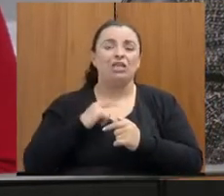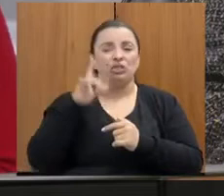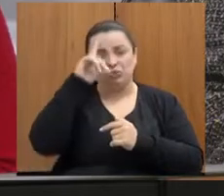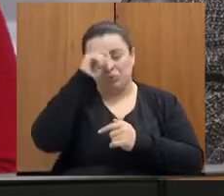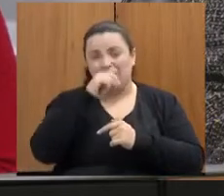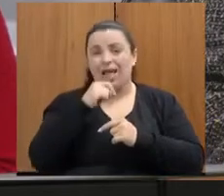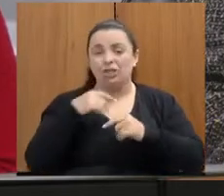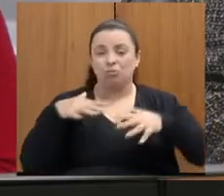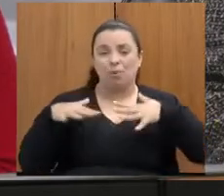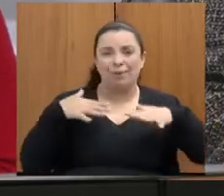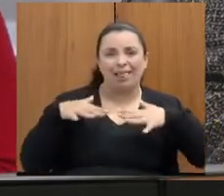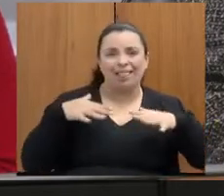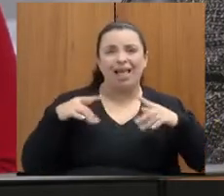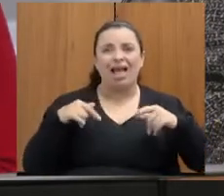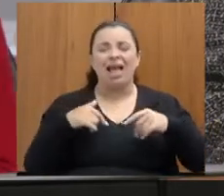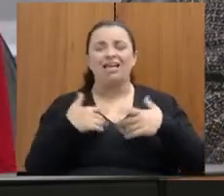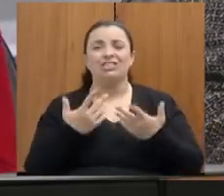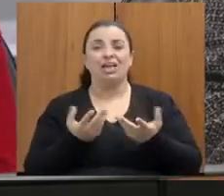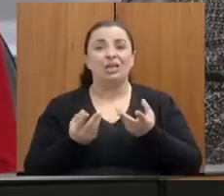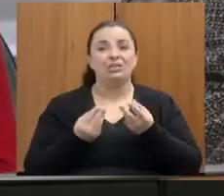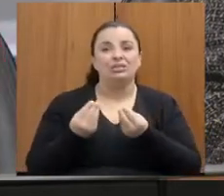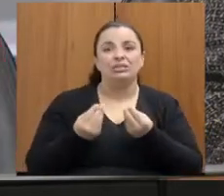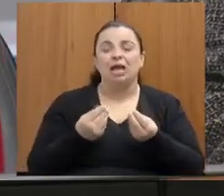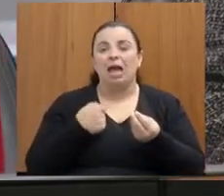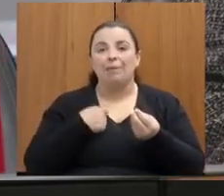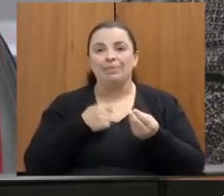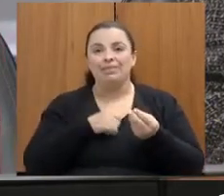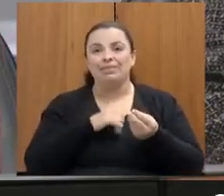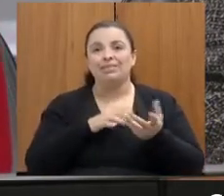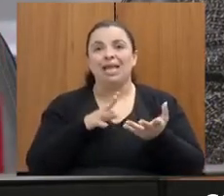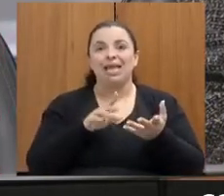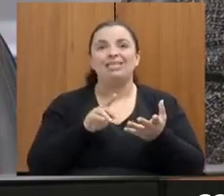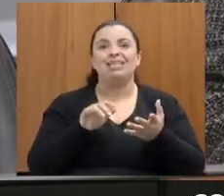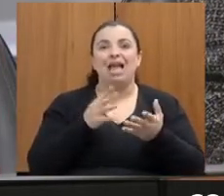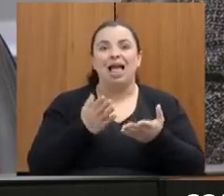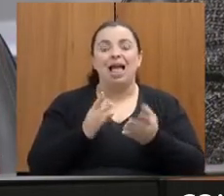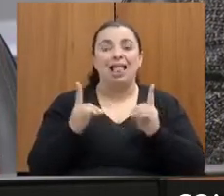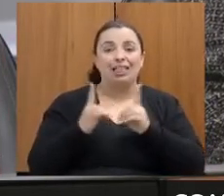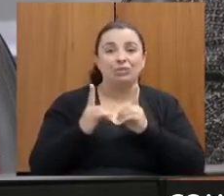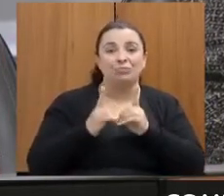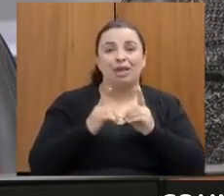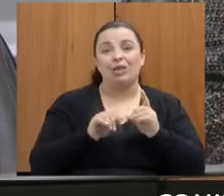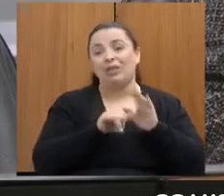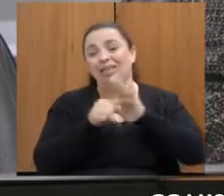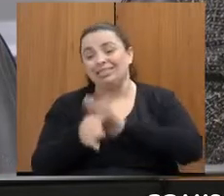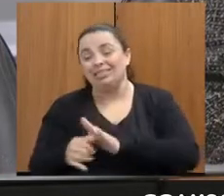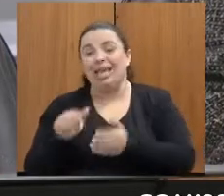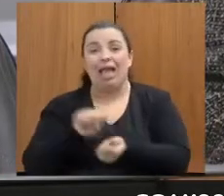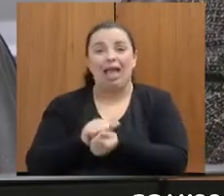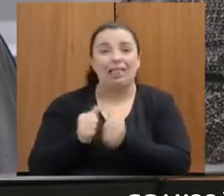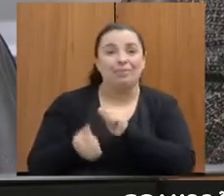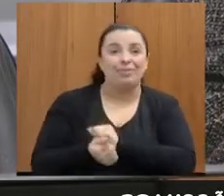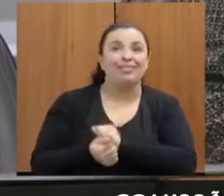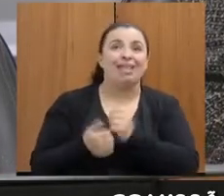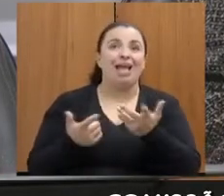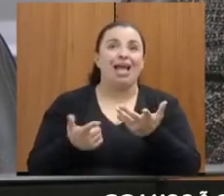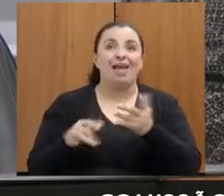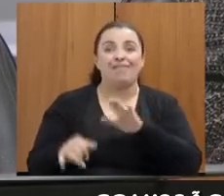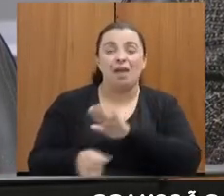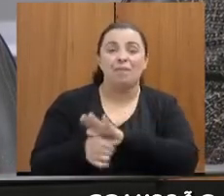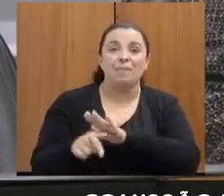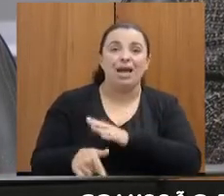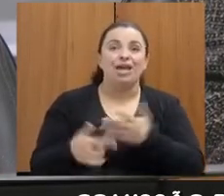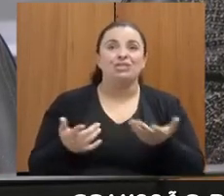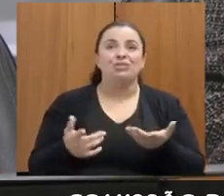necessidade especial, a gente tem que descer com esse atendimento e a gente vai tentando adaptar. E a gente faz o atendimento na parte de baixo, porque os